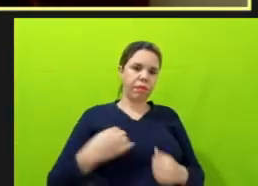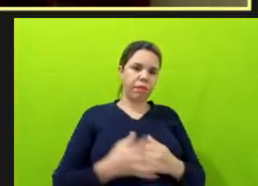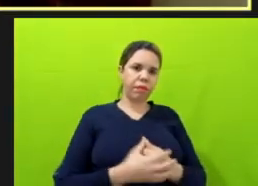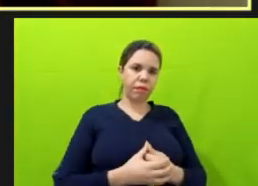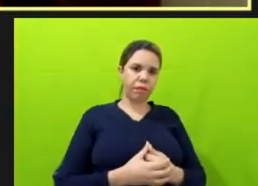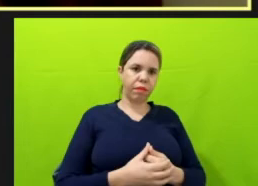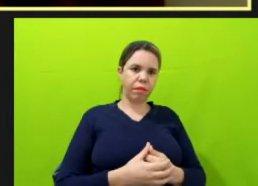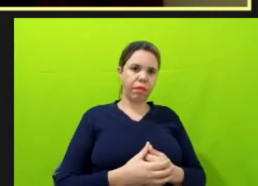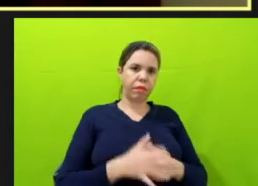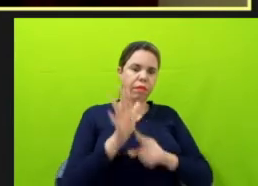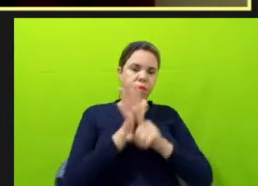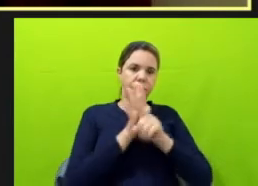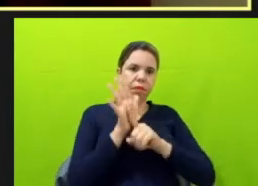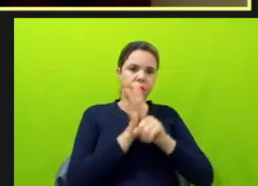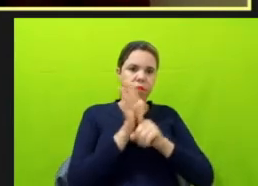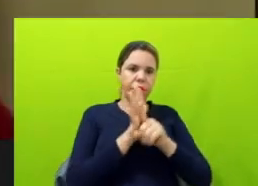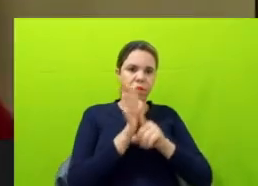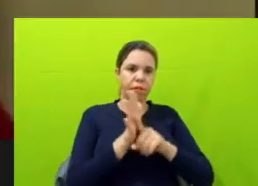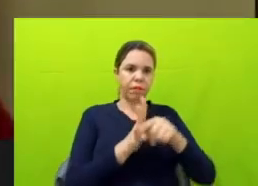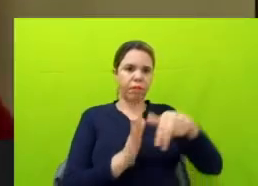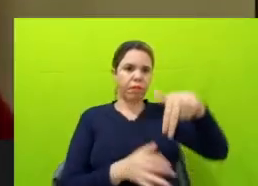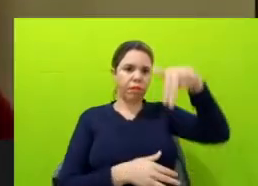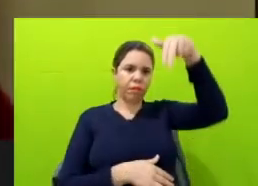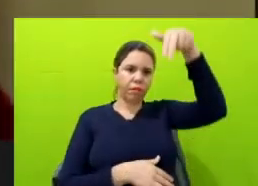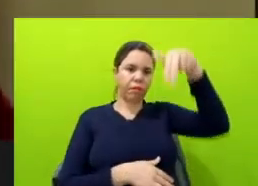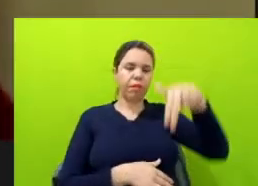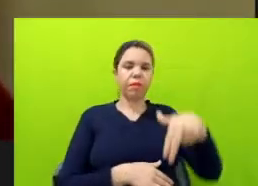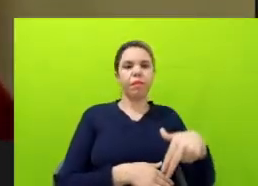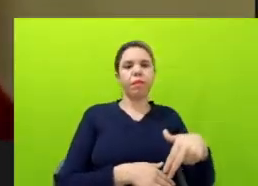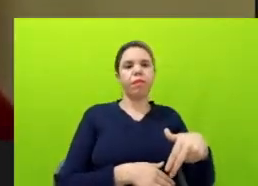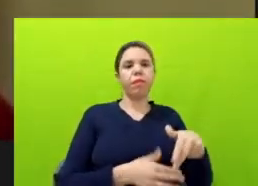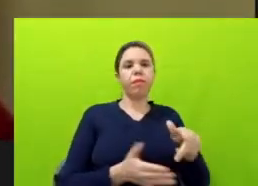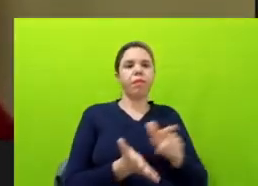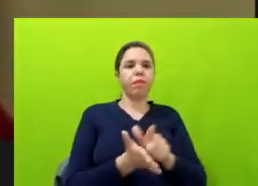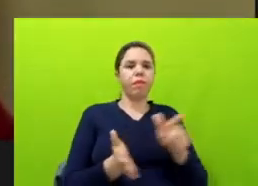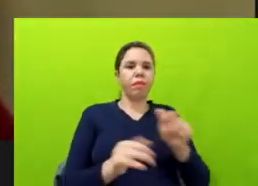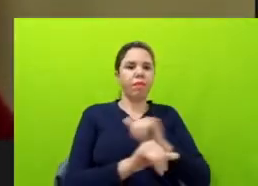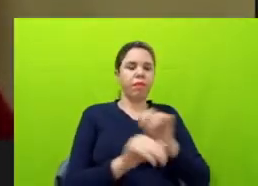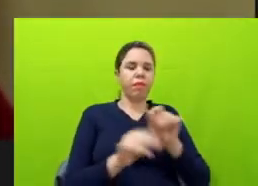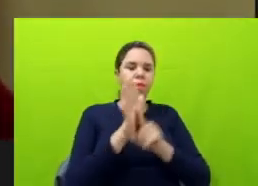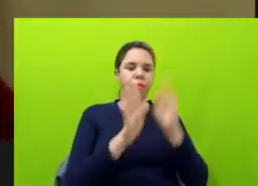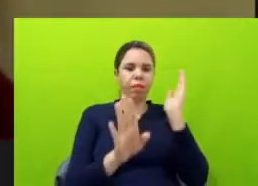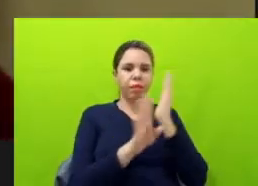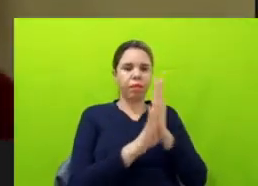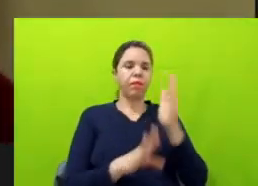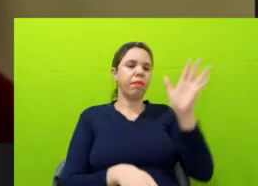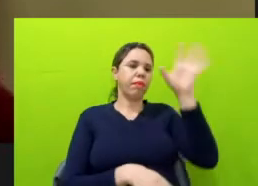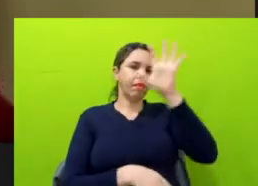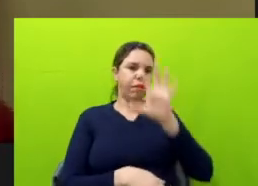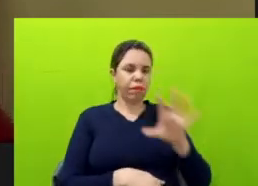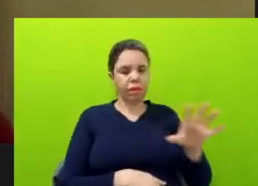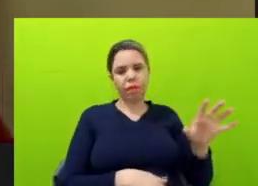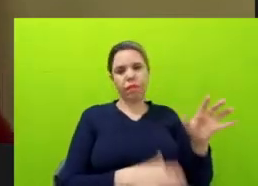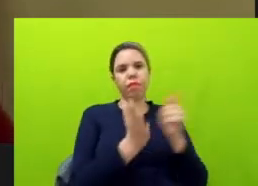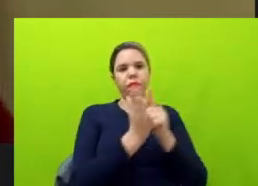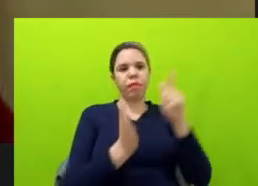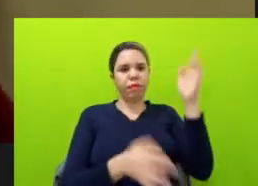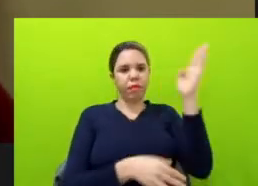pesquisadora da região norte no Atlas da Notícia, que é o mapeamento da imprensa nacional,